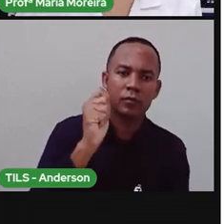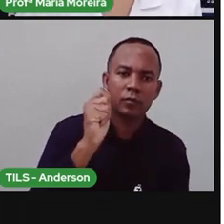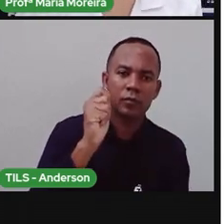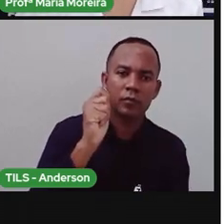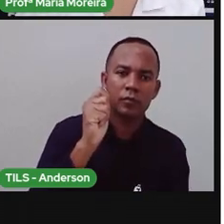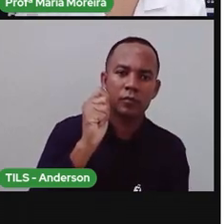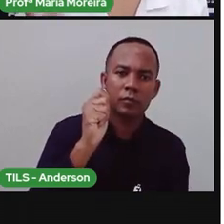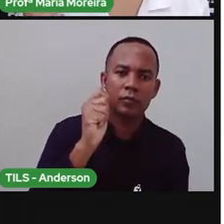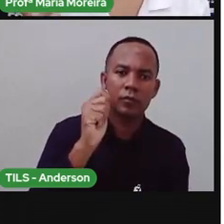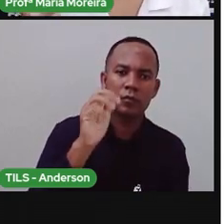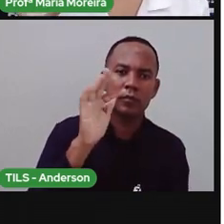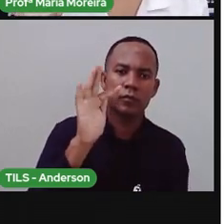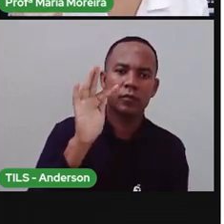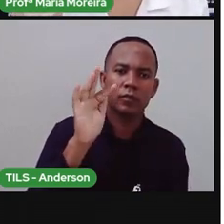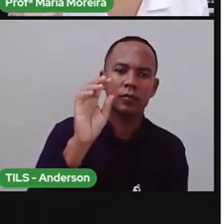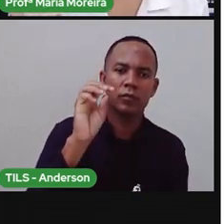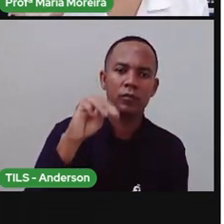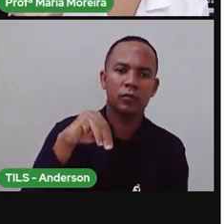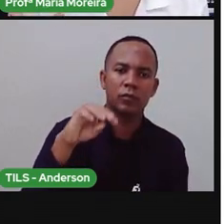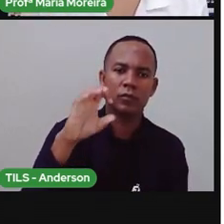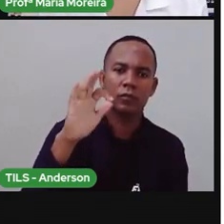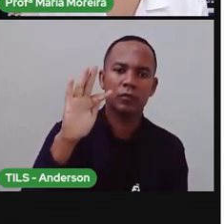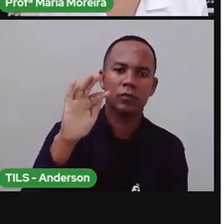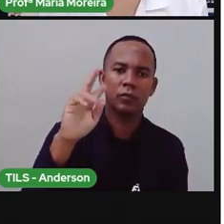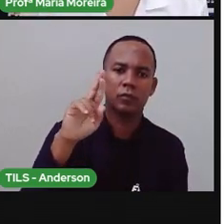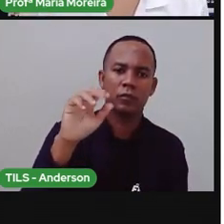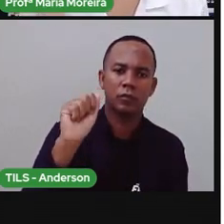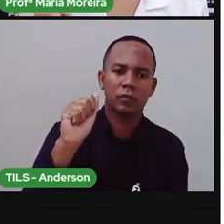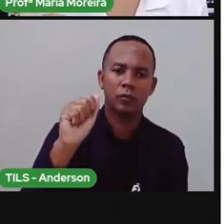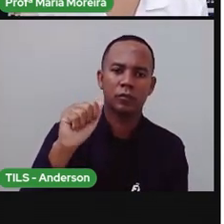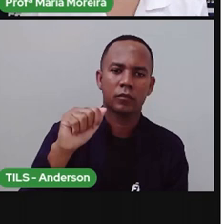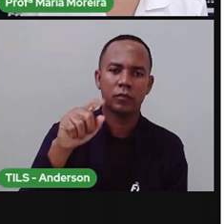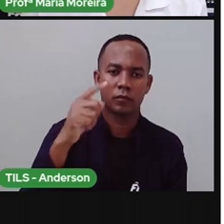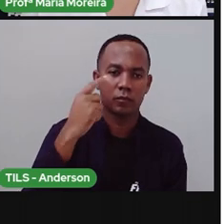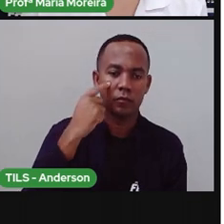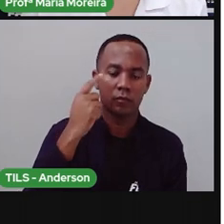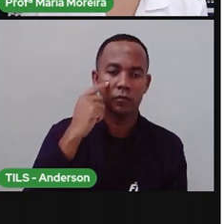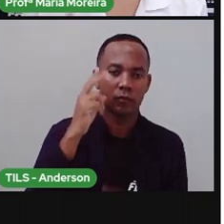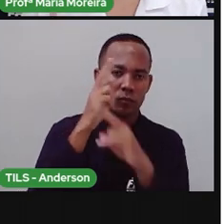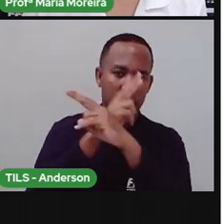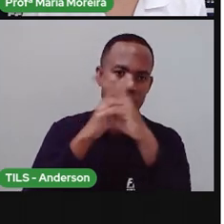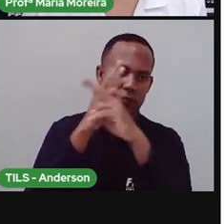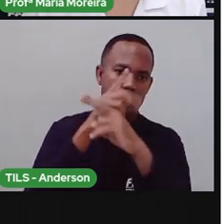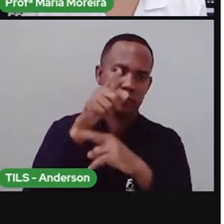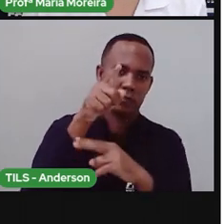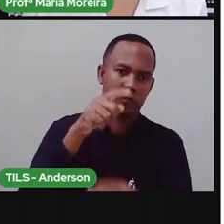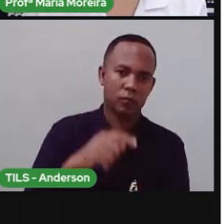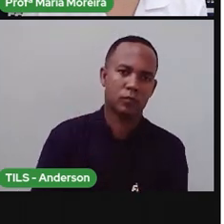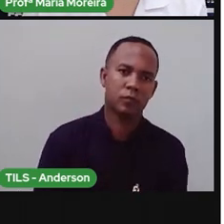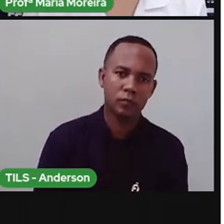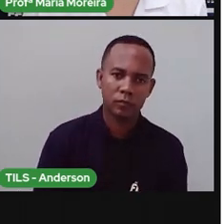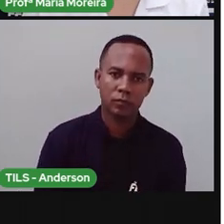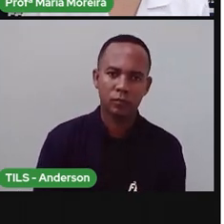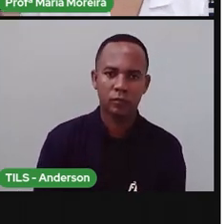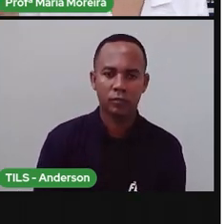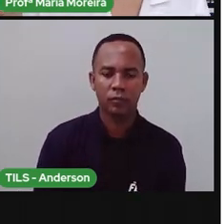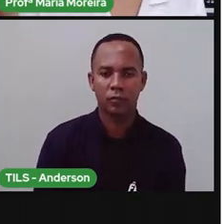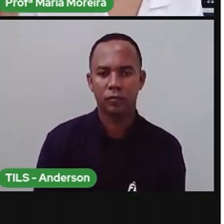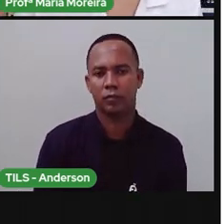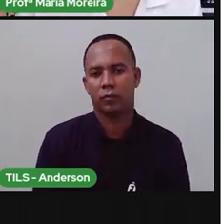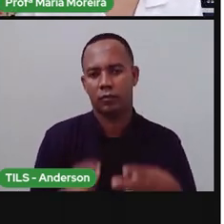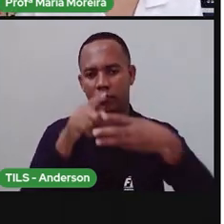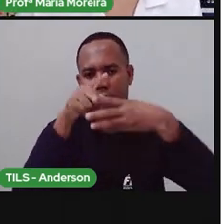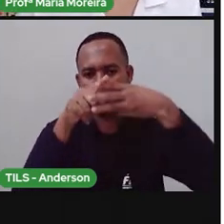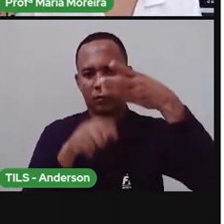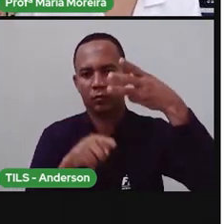Litosfera, solo. Hidrosfera, água. Atmosfera, A. Certo? Agora,